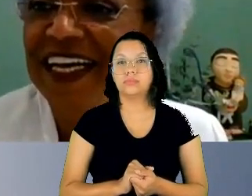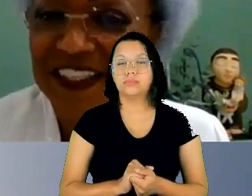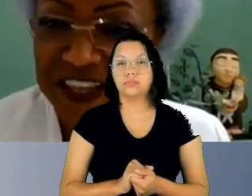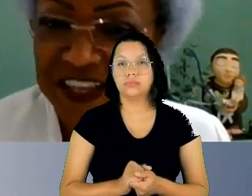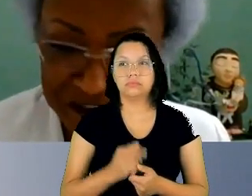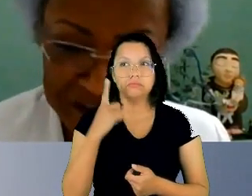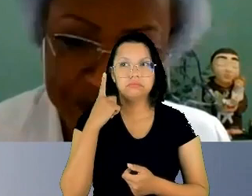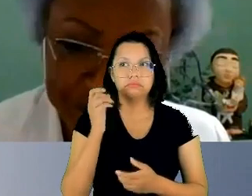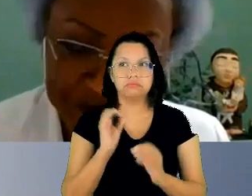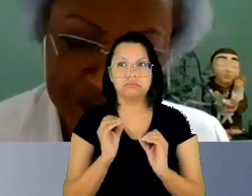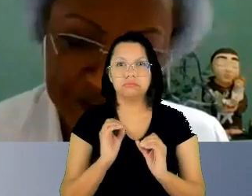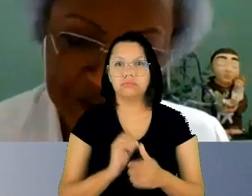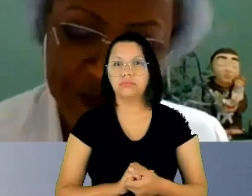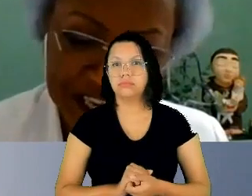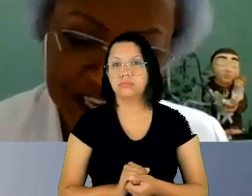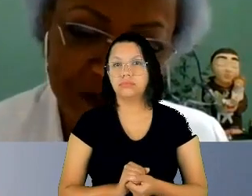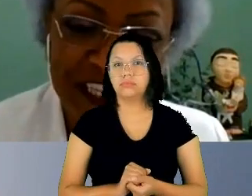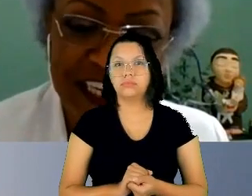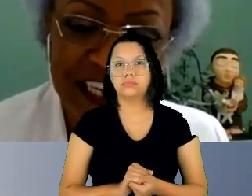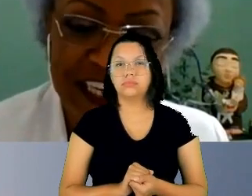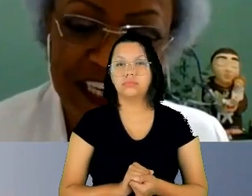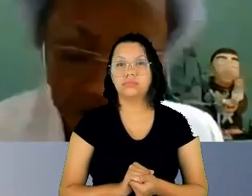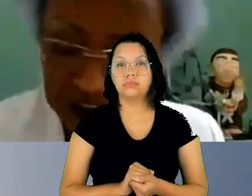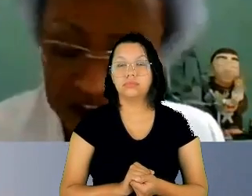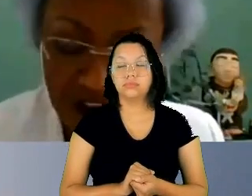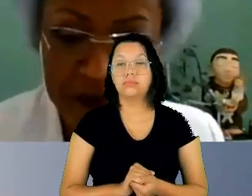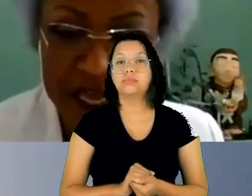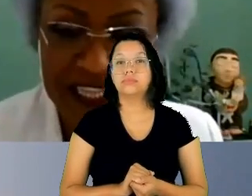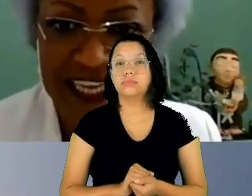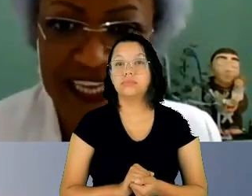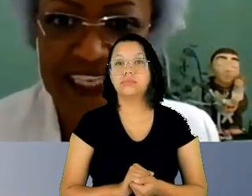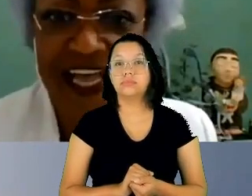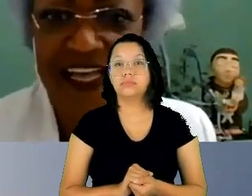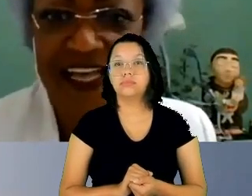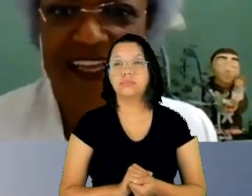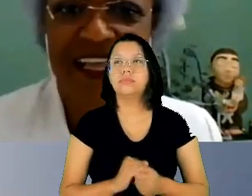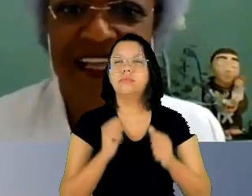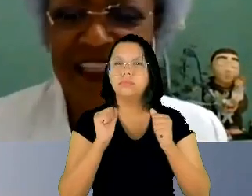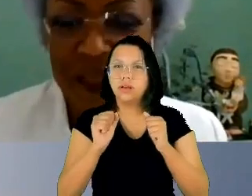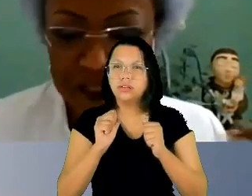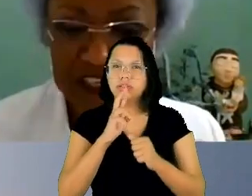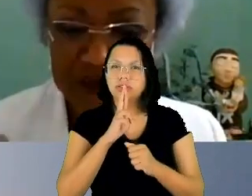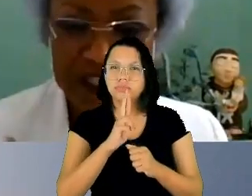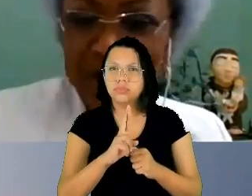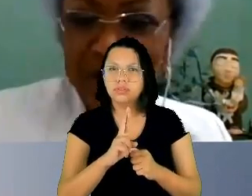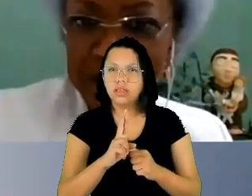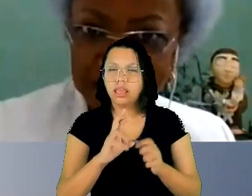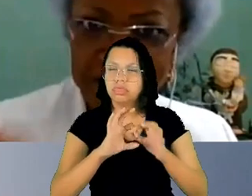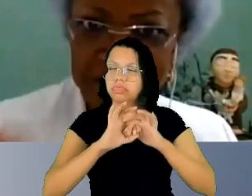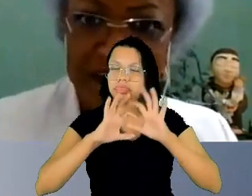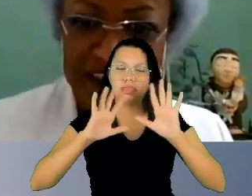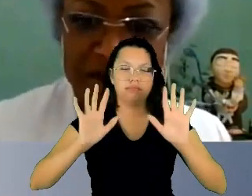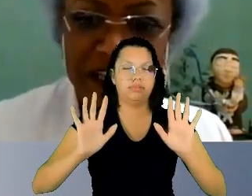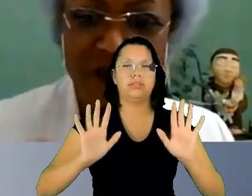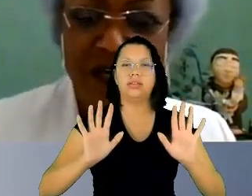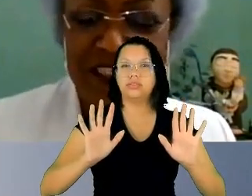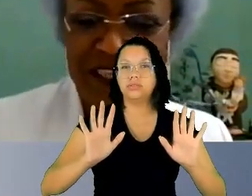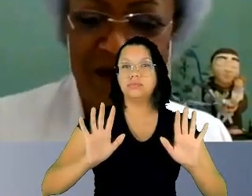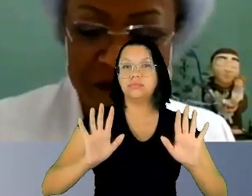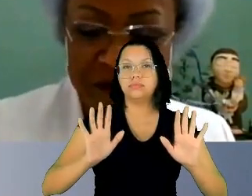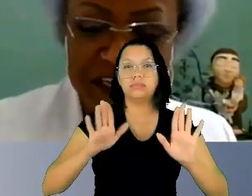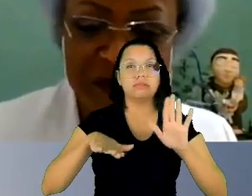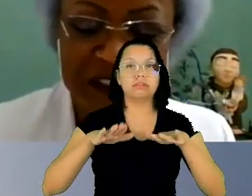doutora Flávia por favor pode responder com total liberdade independentemente da minha da